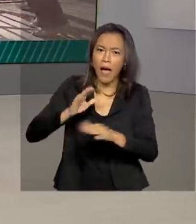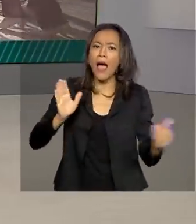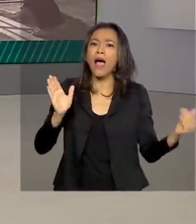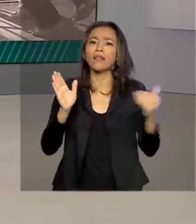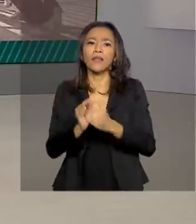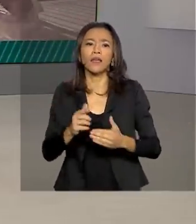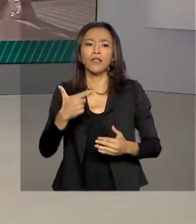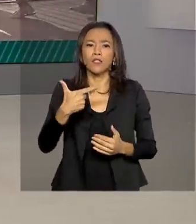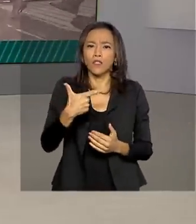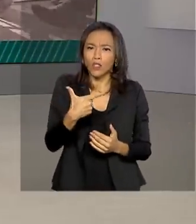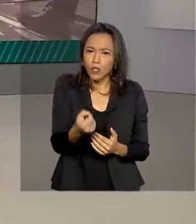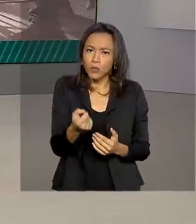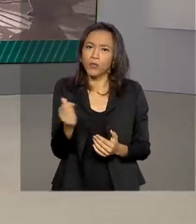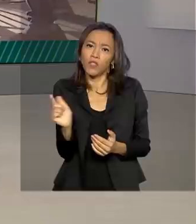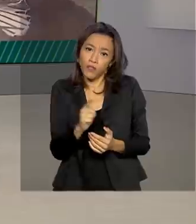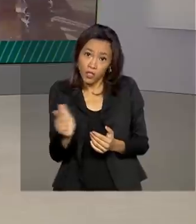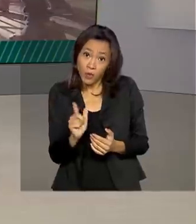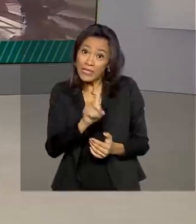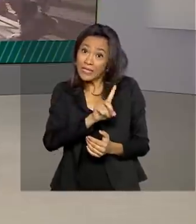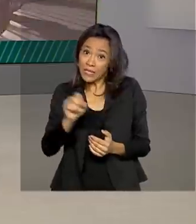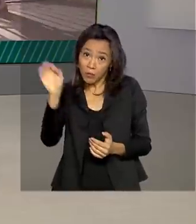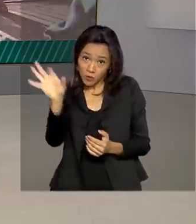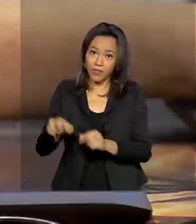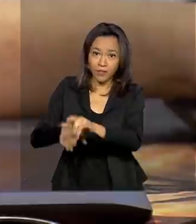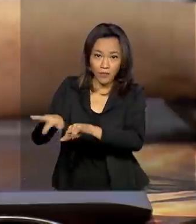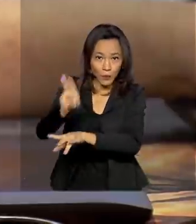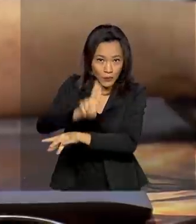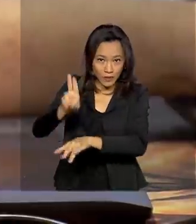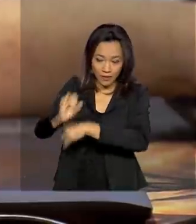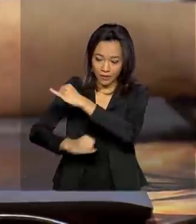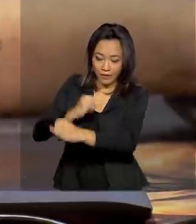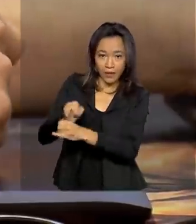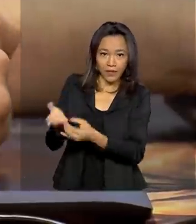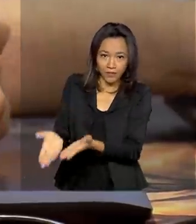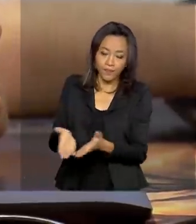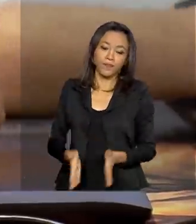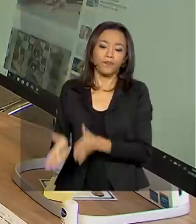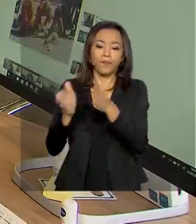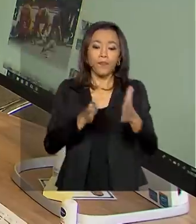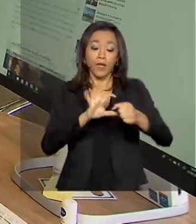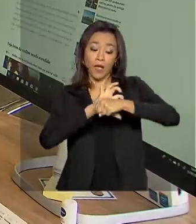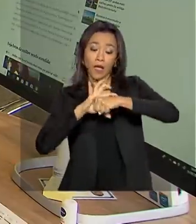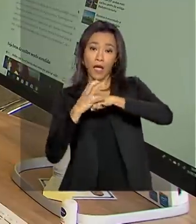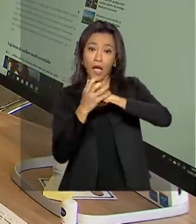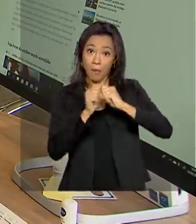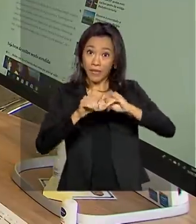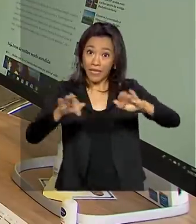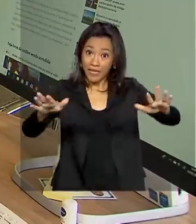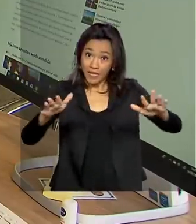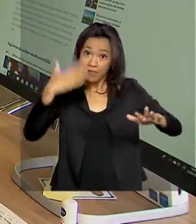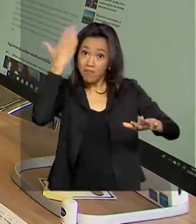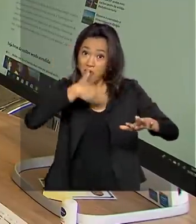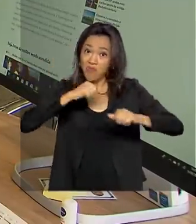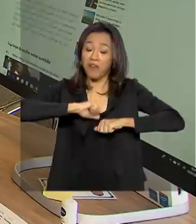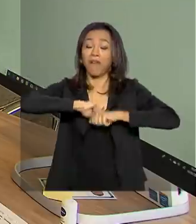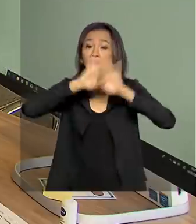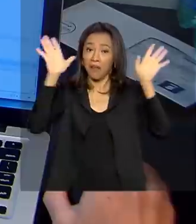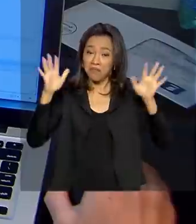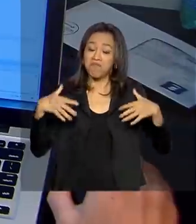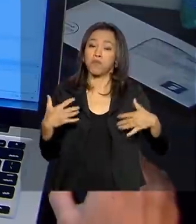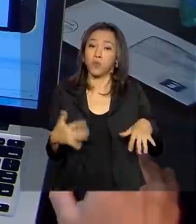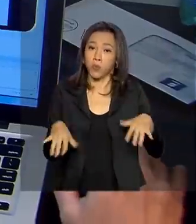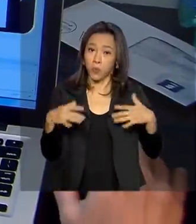100% dos serviços do governo federal. A pandemia da Covid-19 deixou ainda mais claro como a